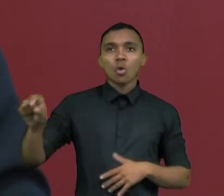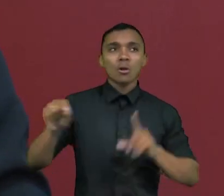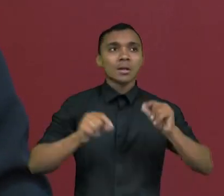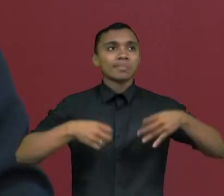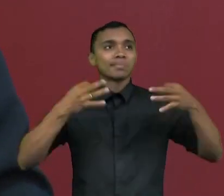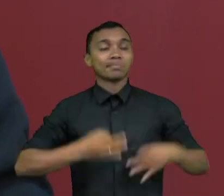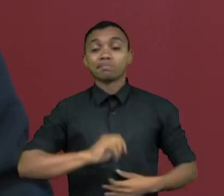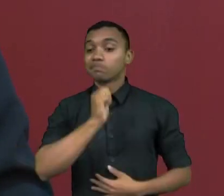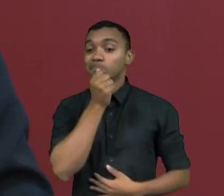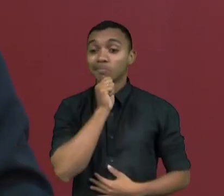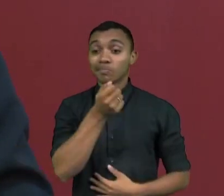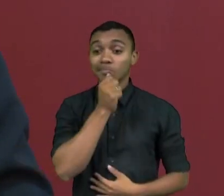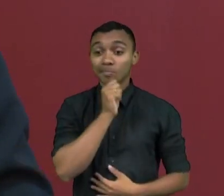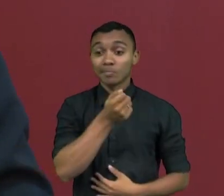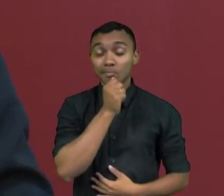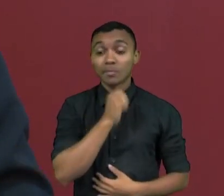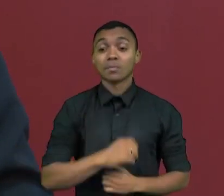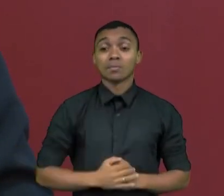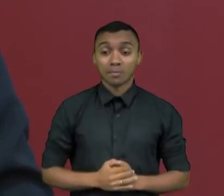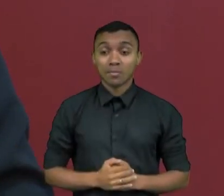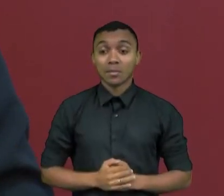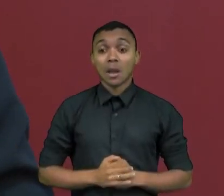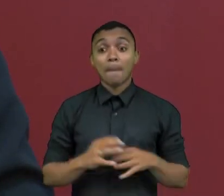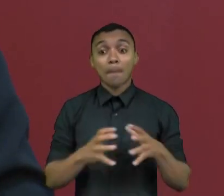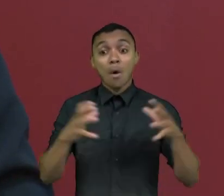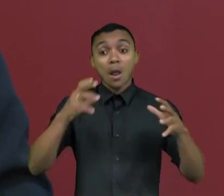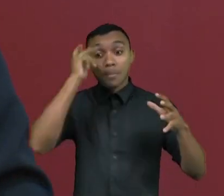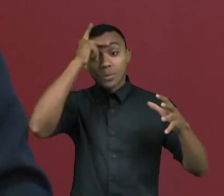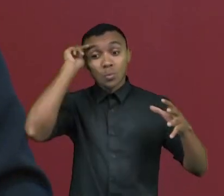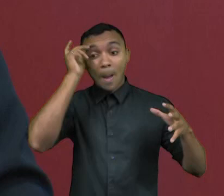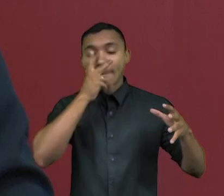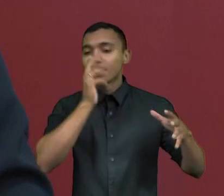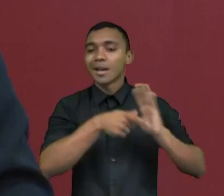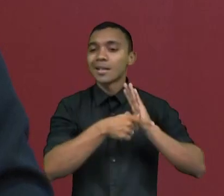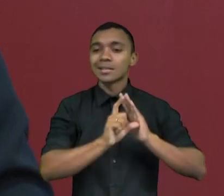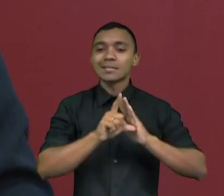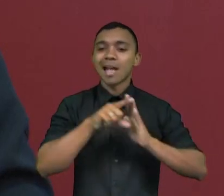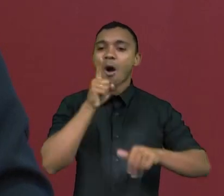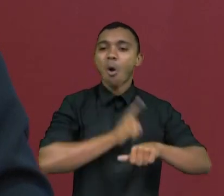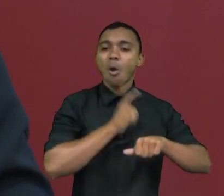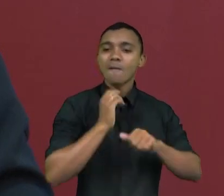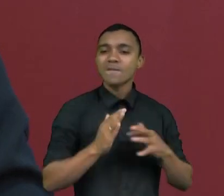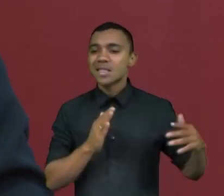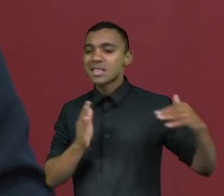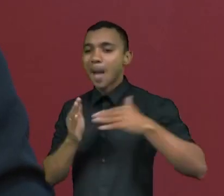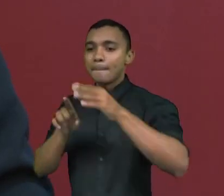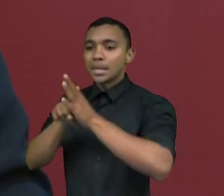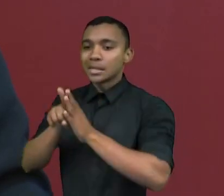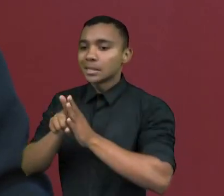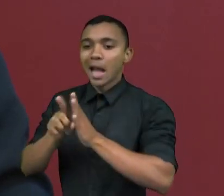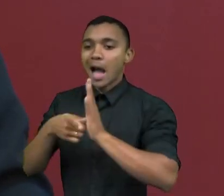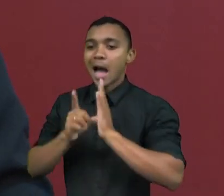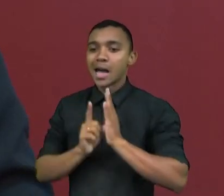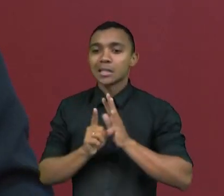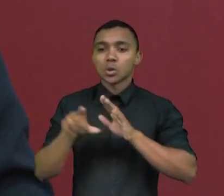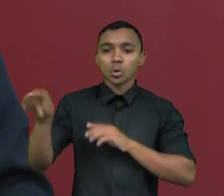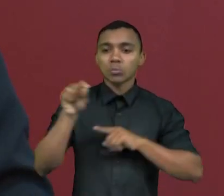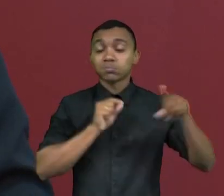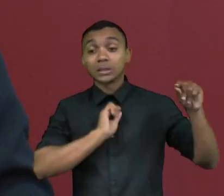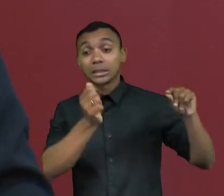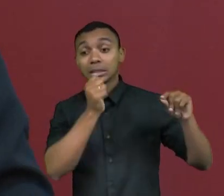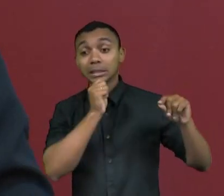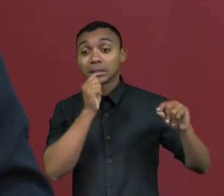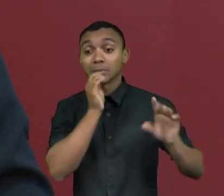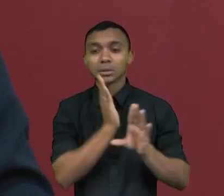Há um adiamento dessa decisão e muitos eleitores acabam optando ali na reta final da campanha por aqueles candidatos que estão em uma